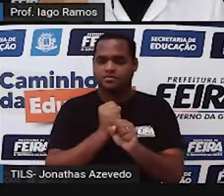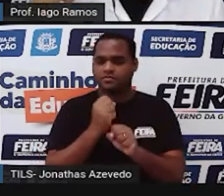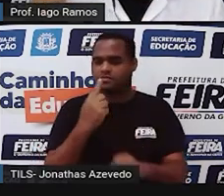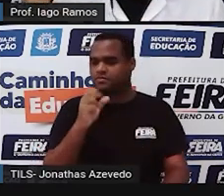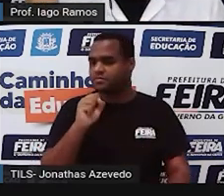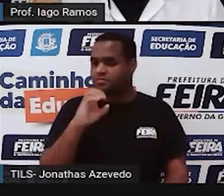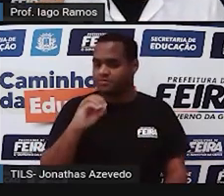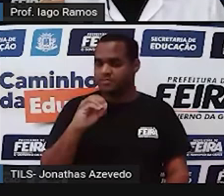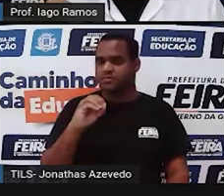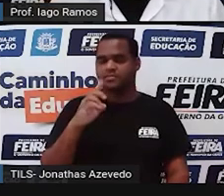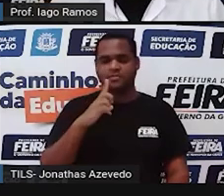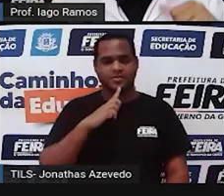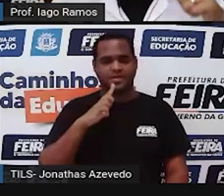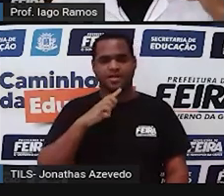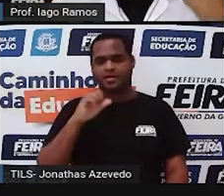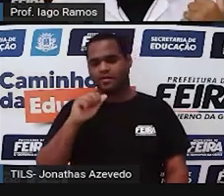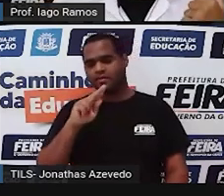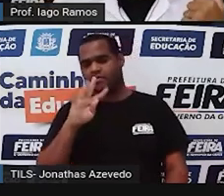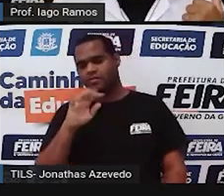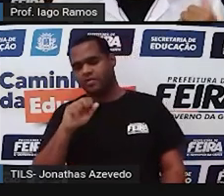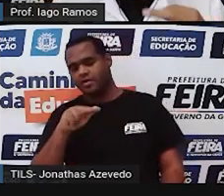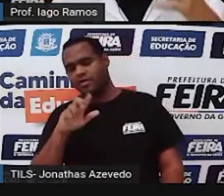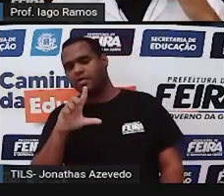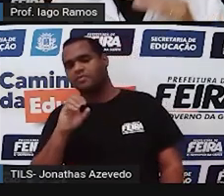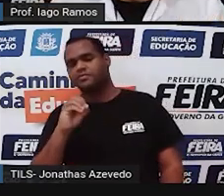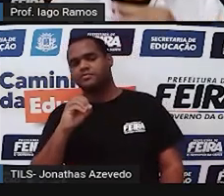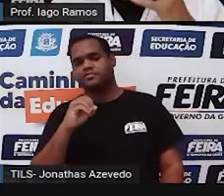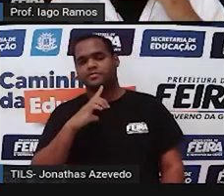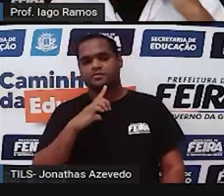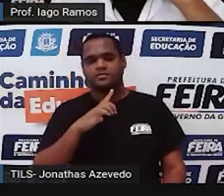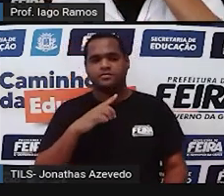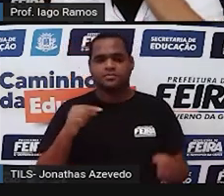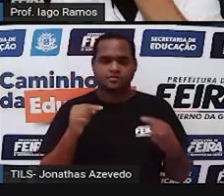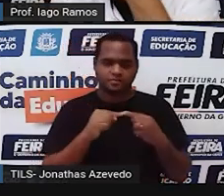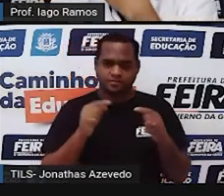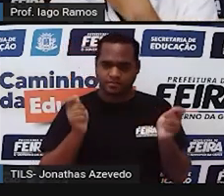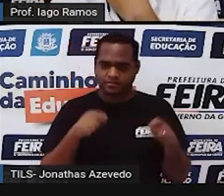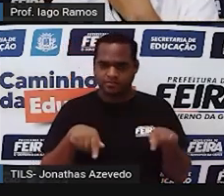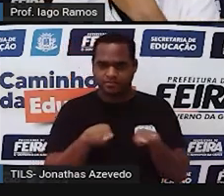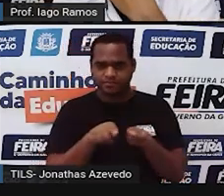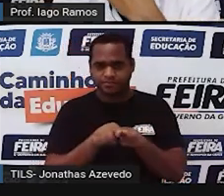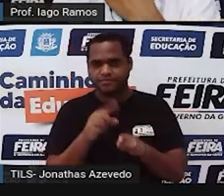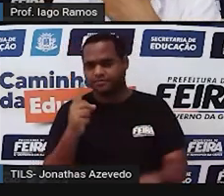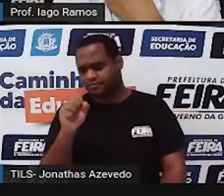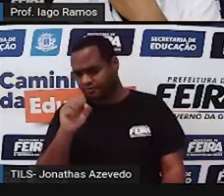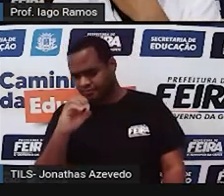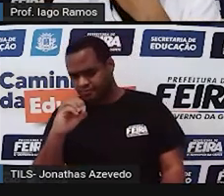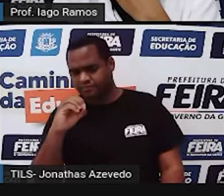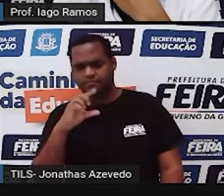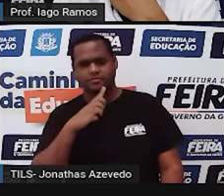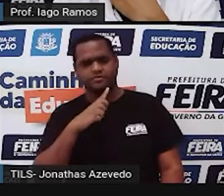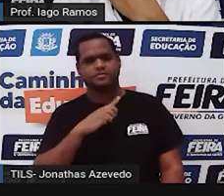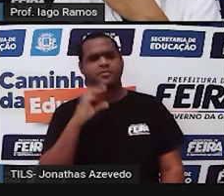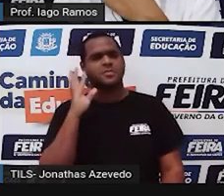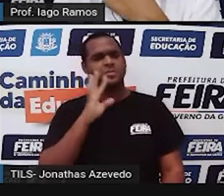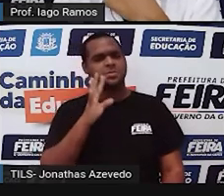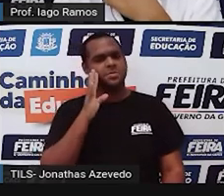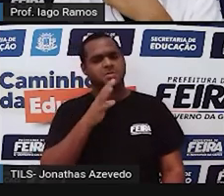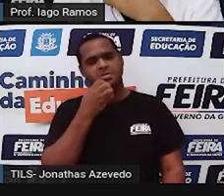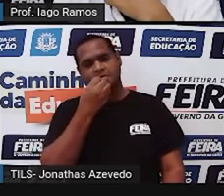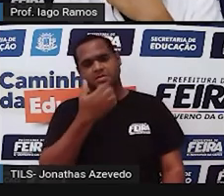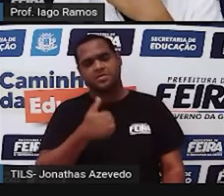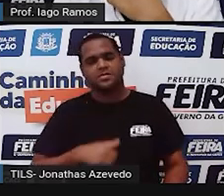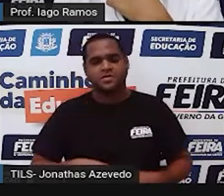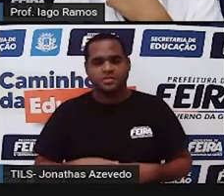Fizemos isso no acutângulo, fizemos isso no habitusângulo, também deu 180. Cara, que coisa bacana isso, hein?